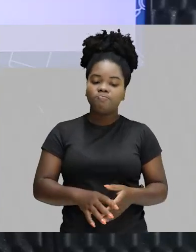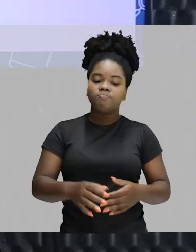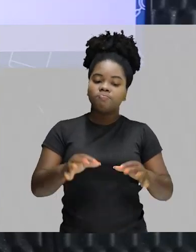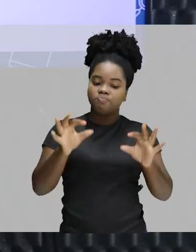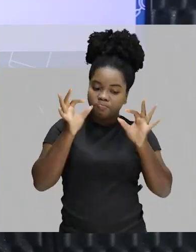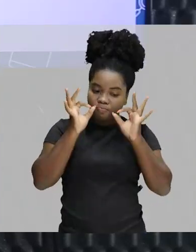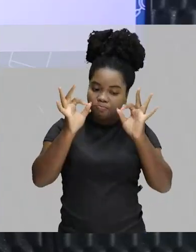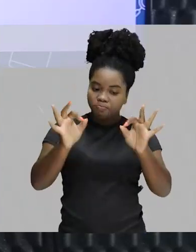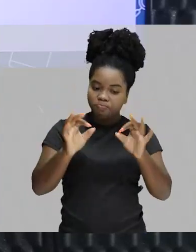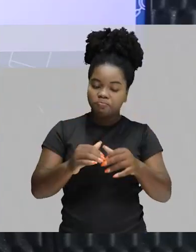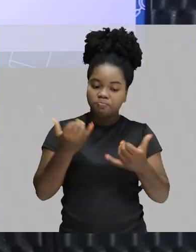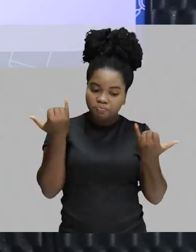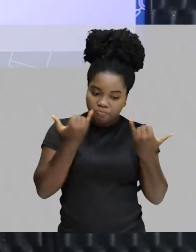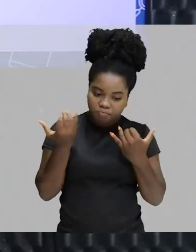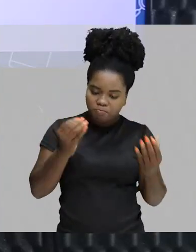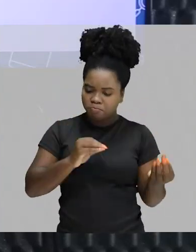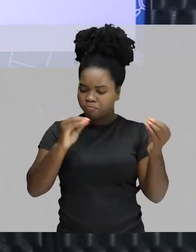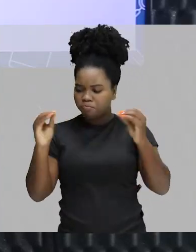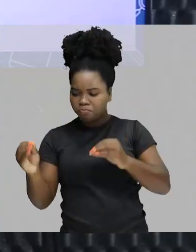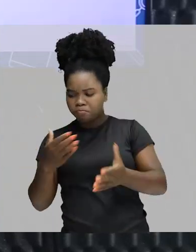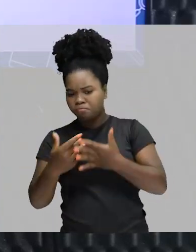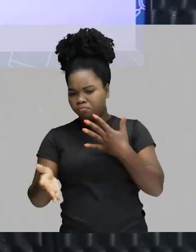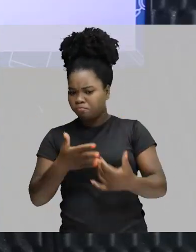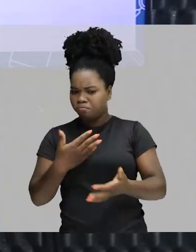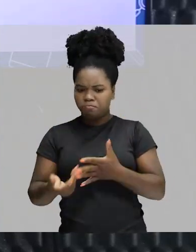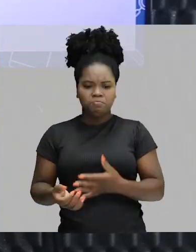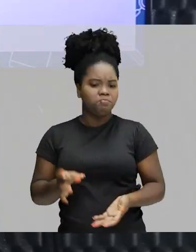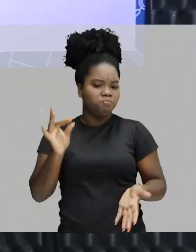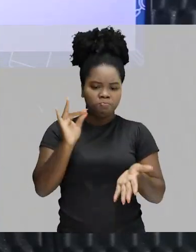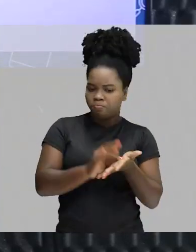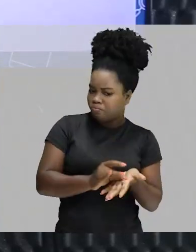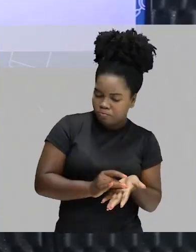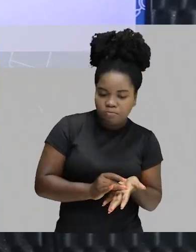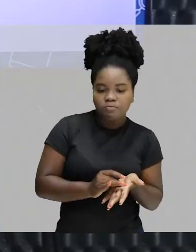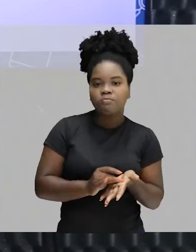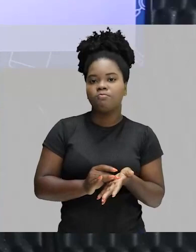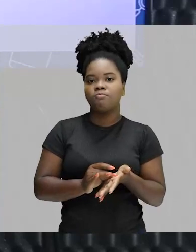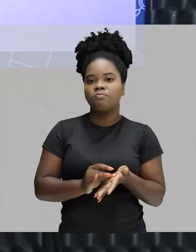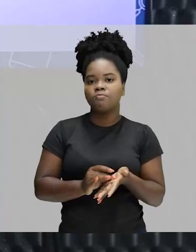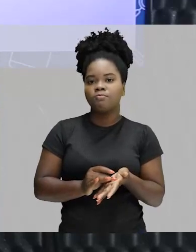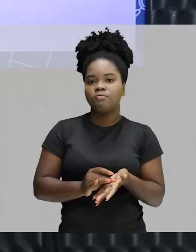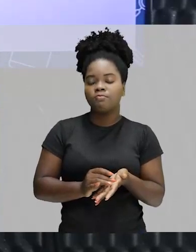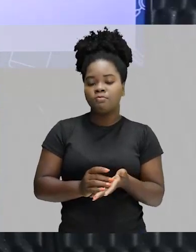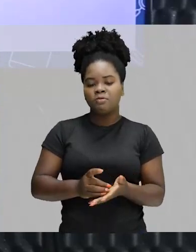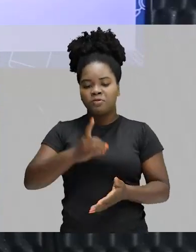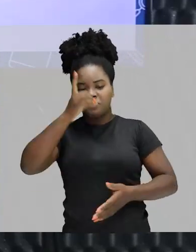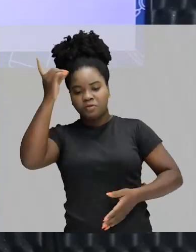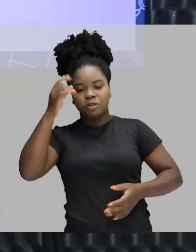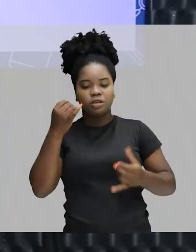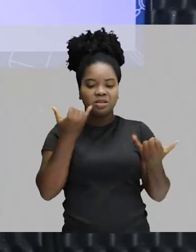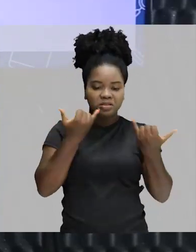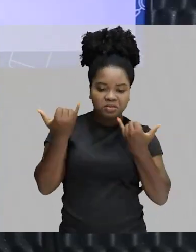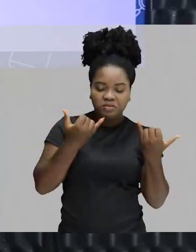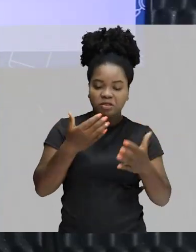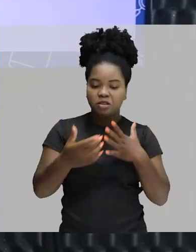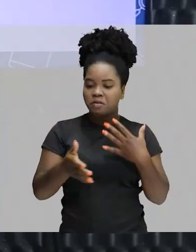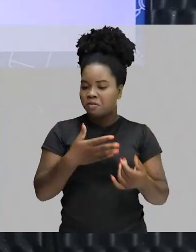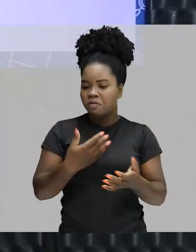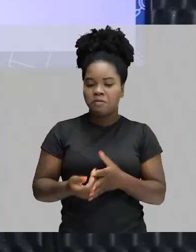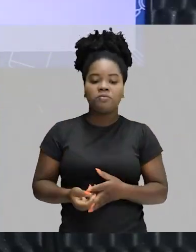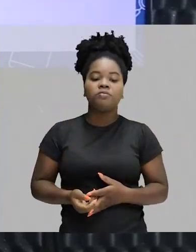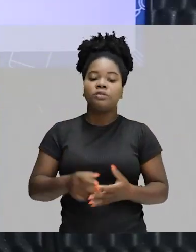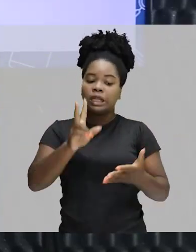informações. Não vão saindo colocando informações aí que não sejam reais, né? Não vão inventando informações aí de qualquer forma.